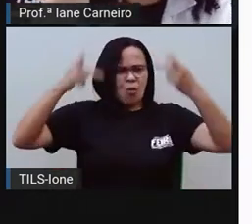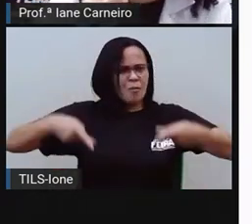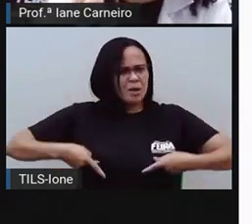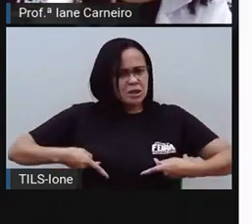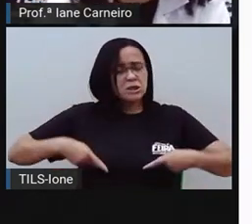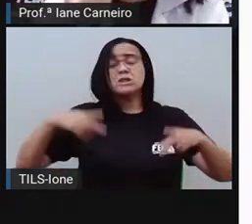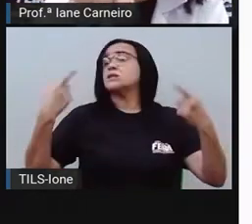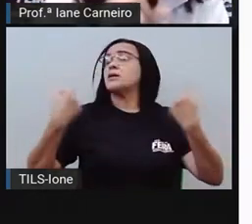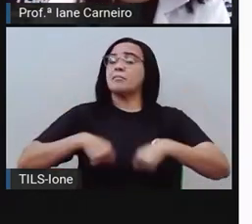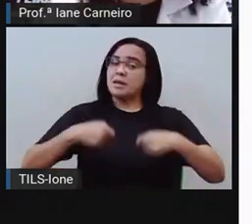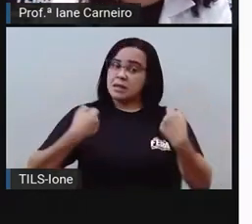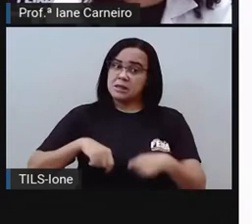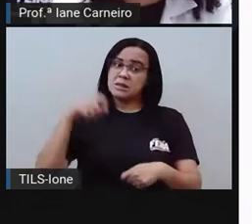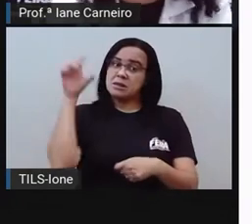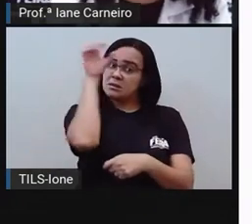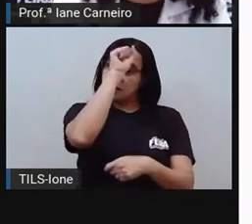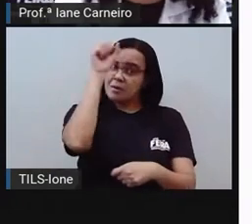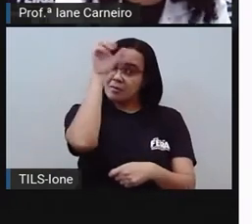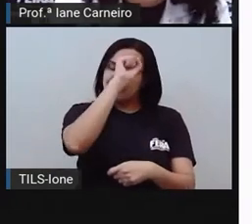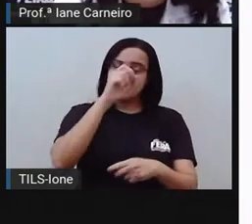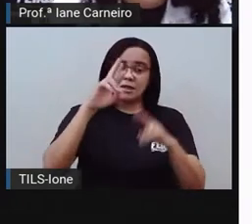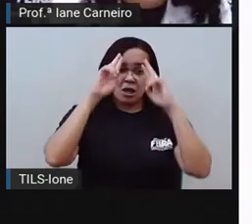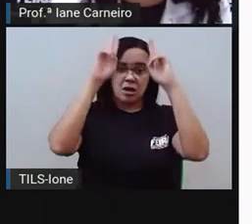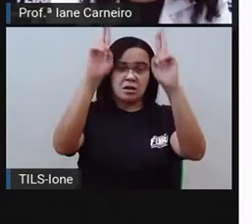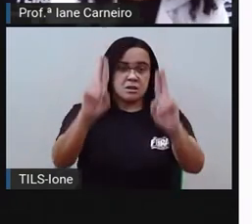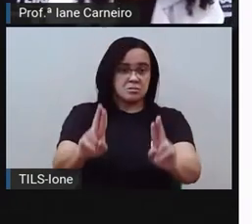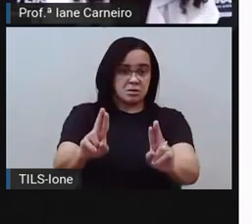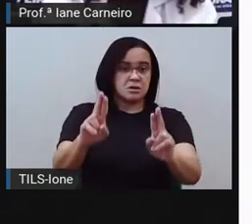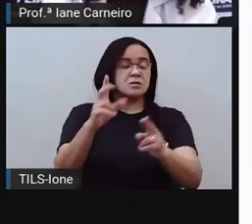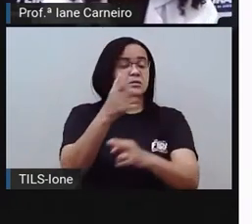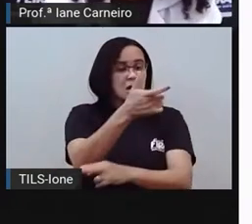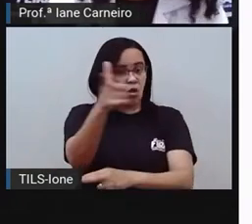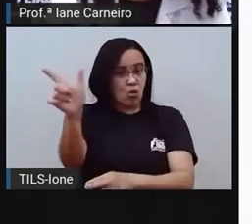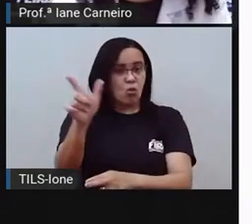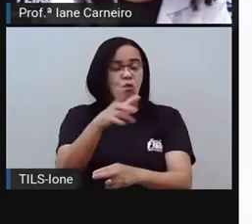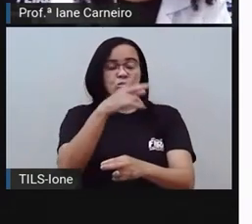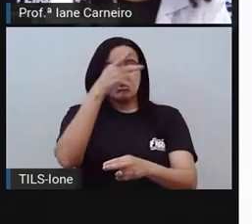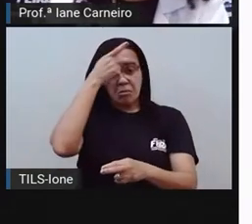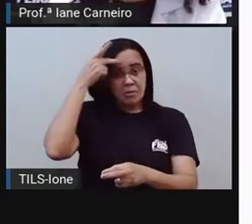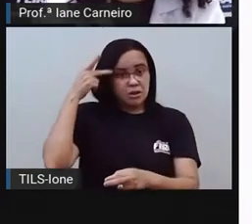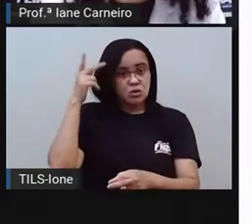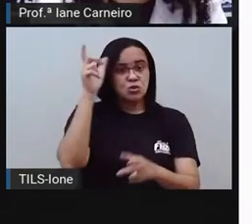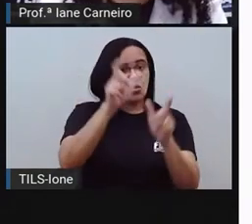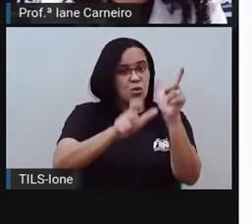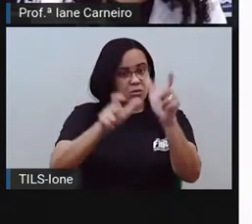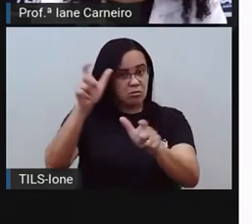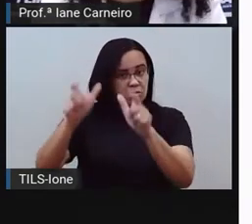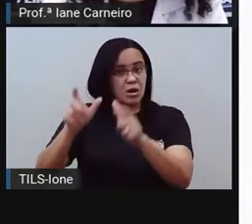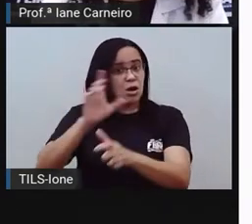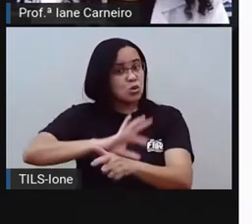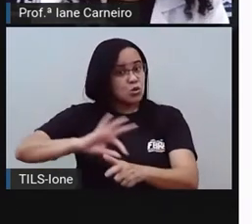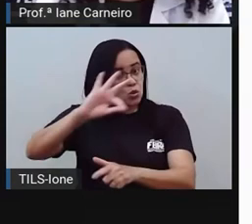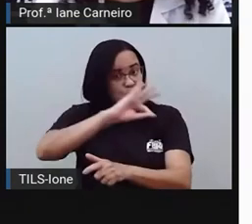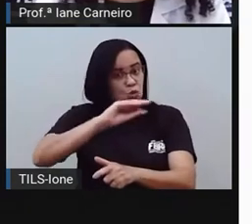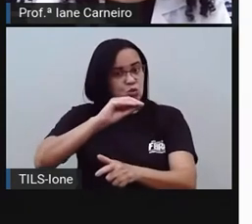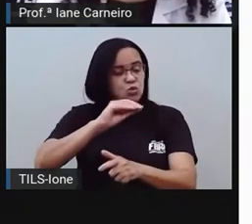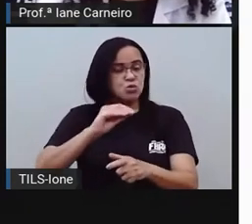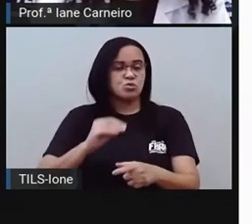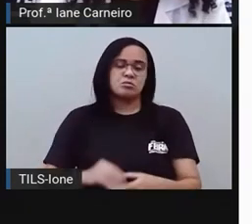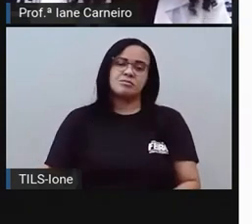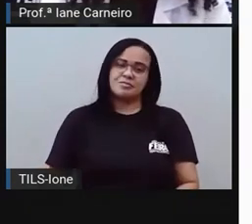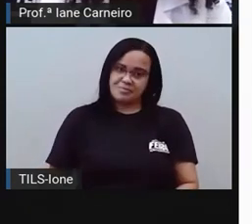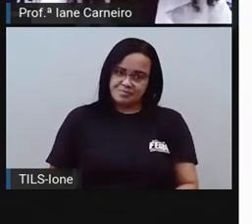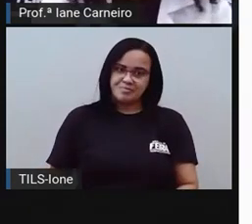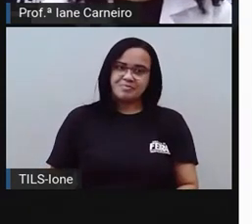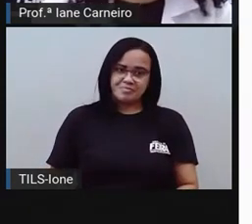está precisando aprender a respeitar o outro, a respeitar todo mundo. Certo? E aí a Pró